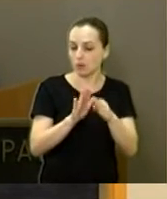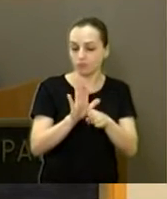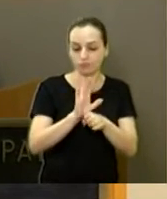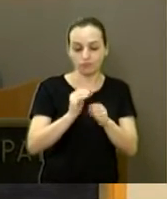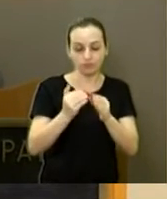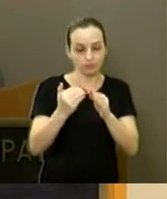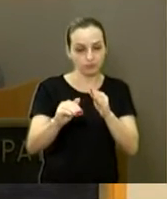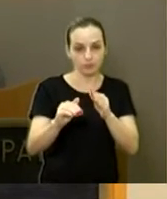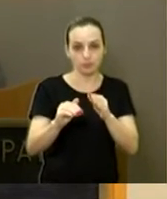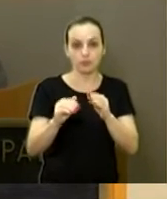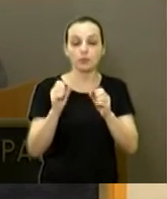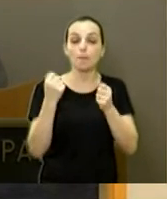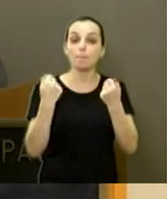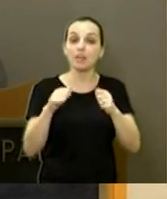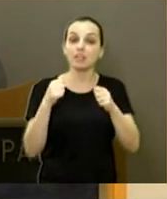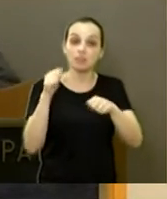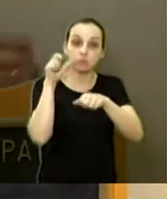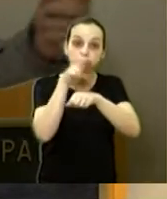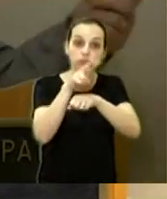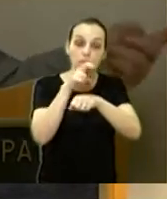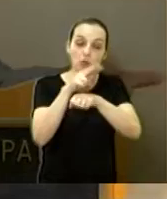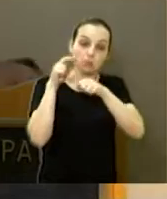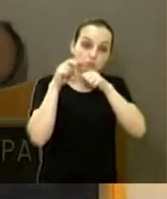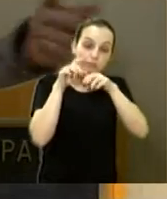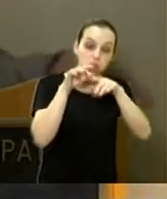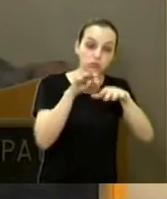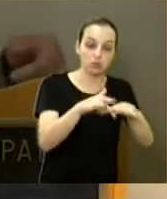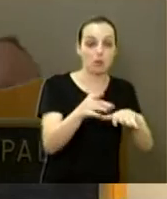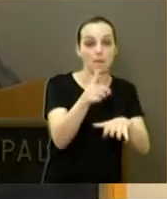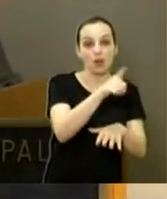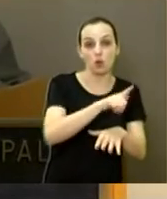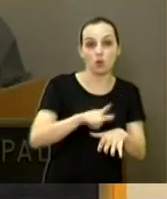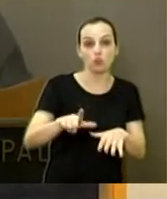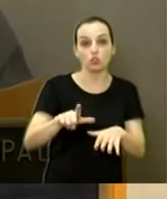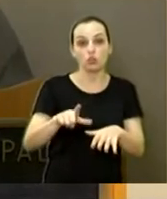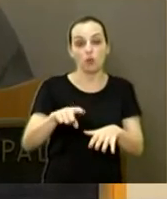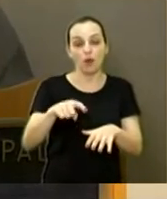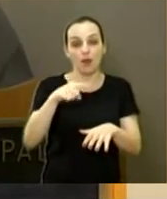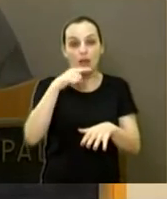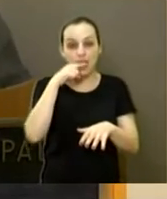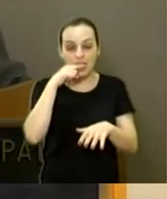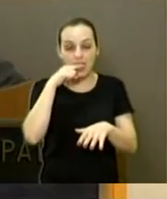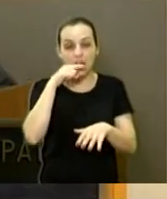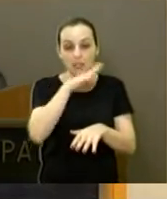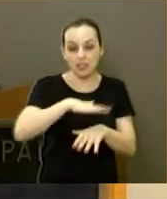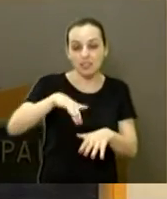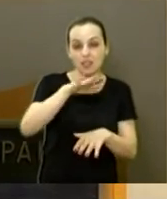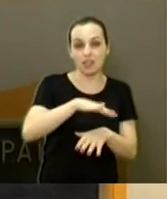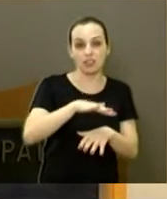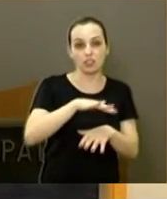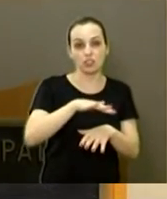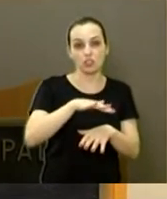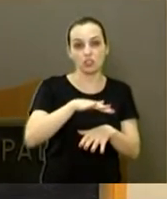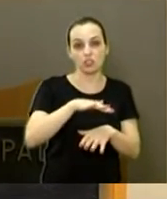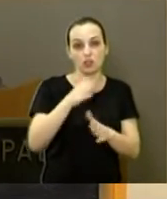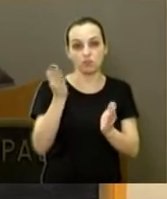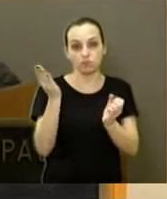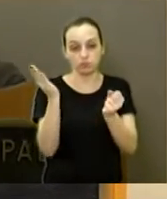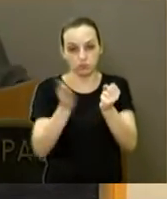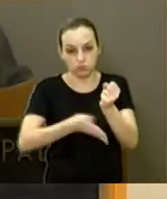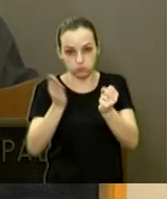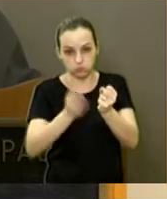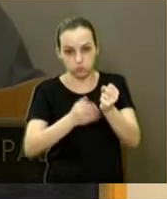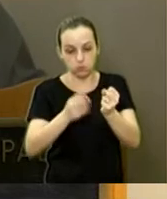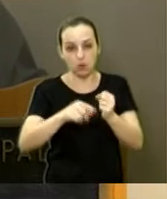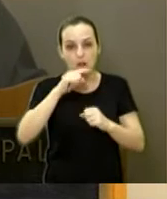feita, porque a única maneira de nós manter a cultivação da cana nessa região, não tem uma cidade no estado de São